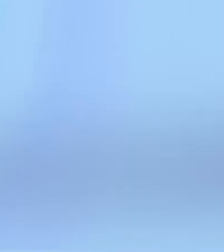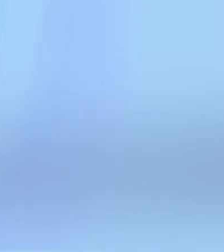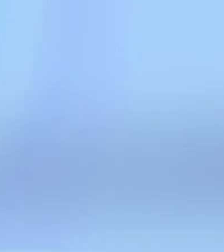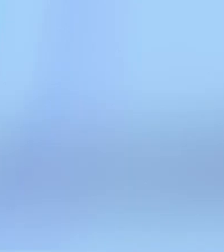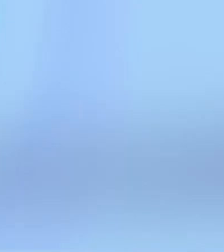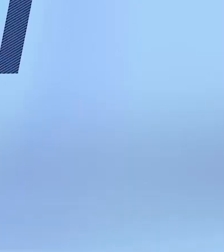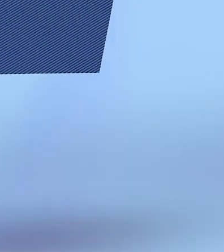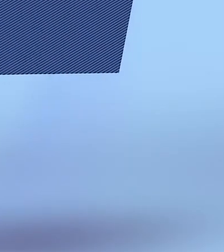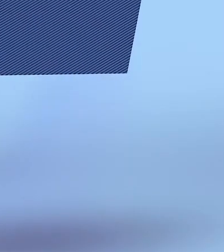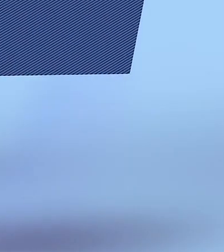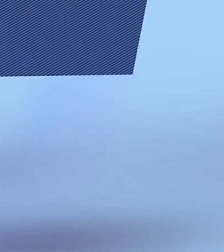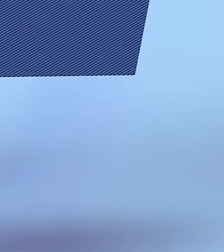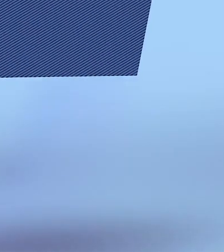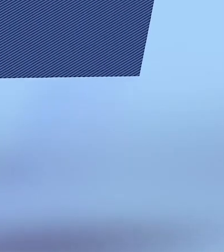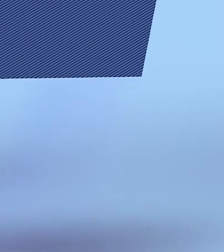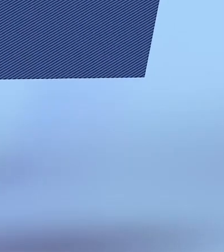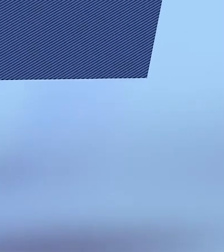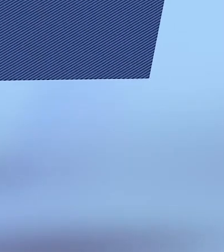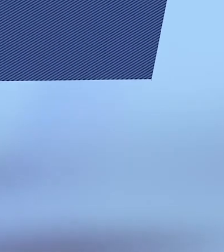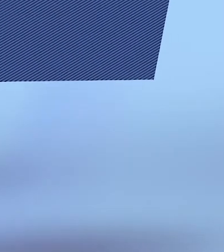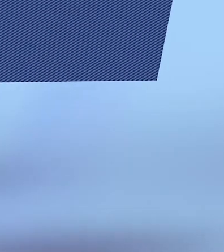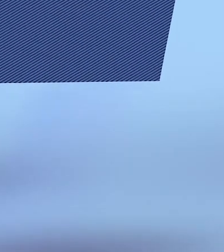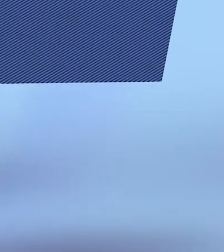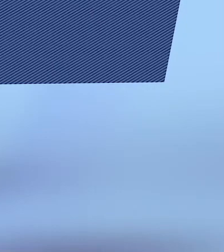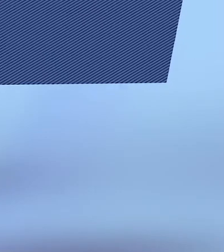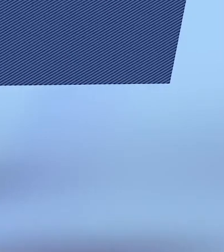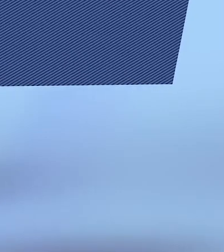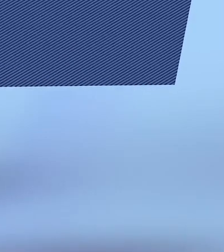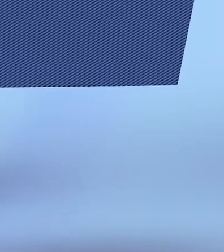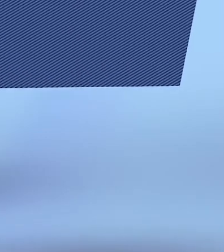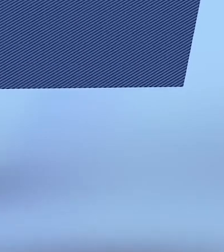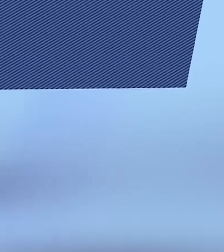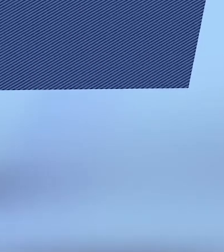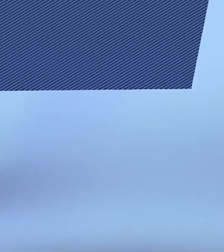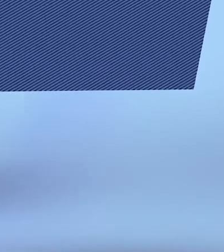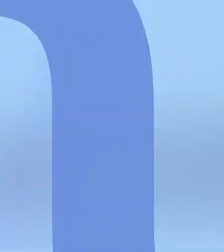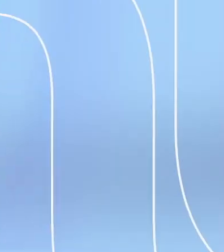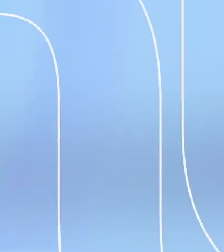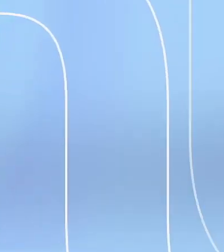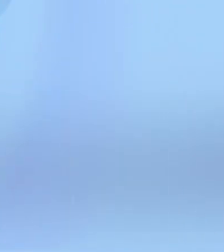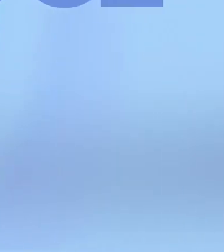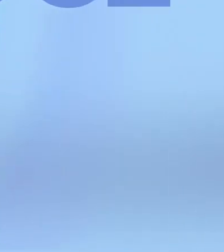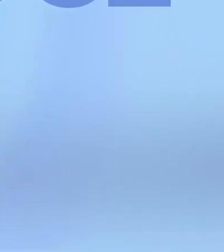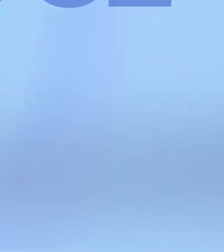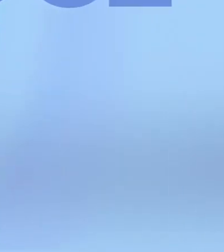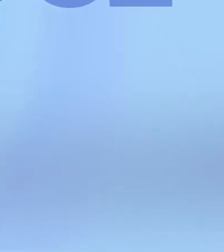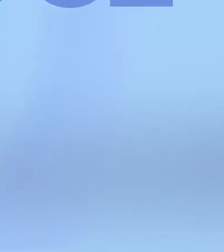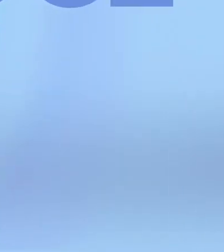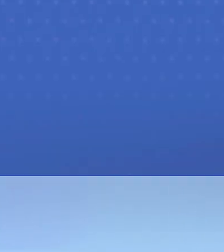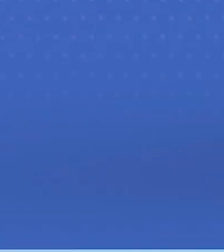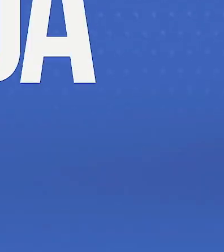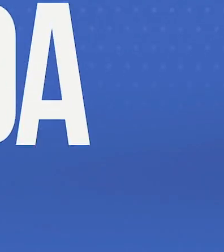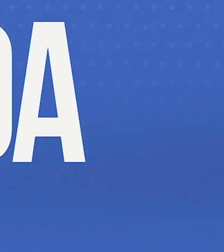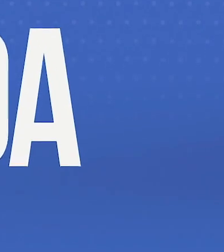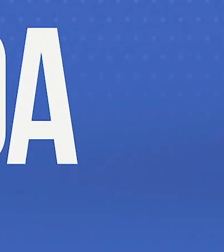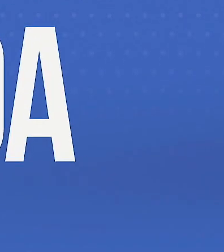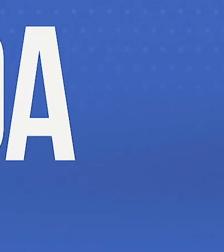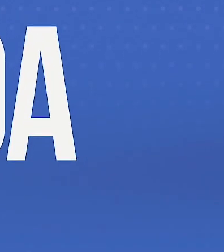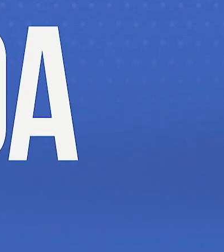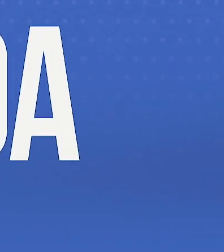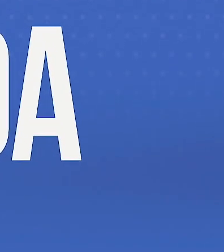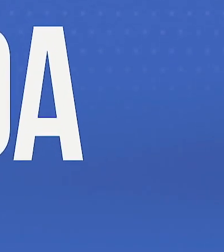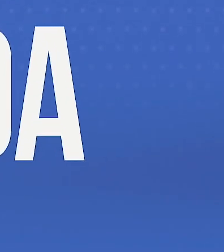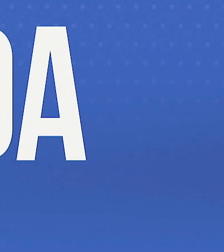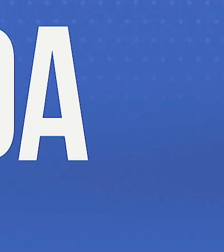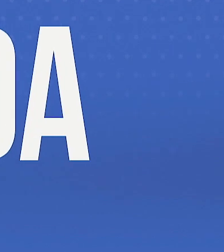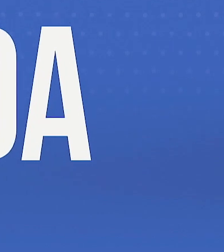Senado. Essa parceria entre a TV Assembleia e a TV Senado proporciona a você uma visão ampla